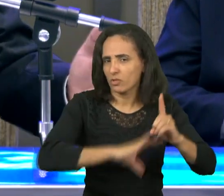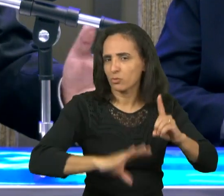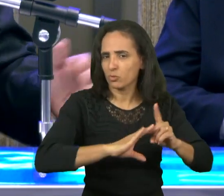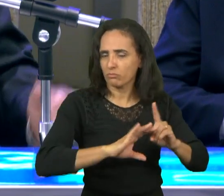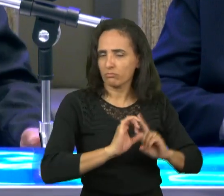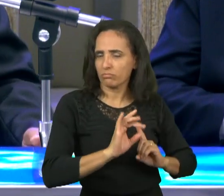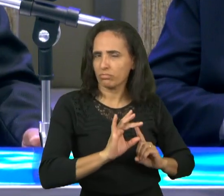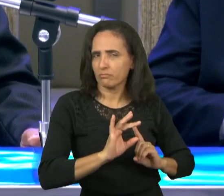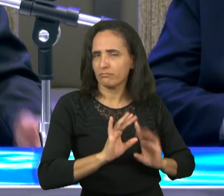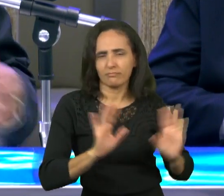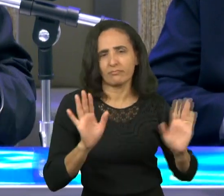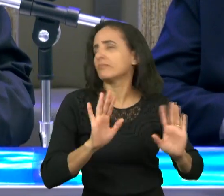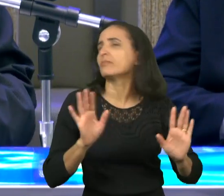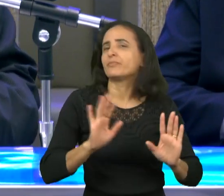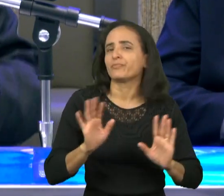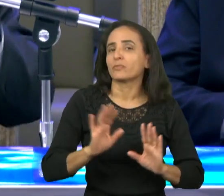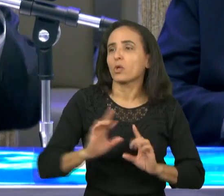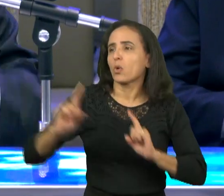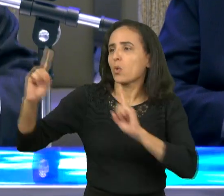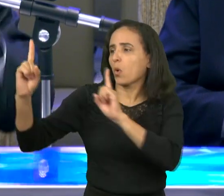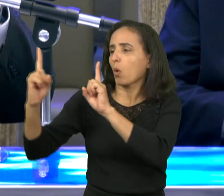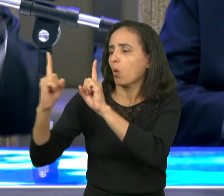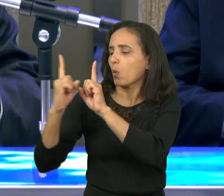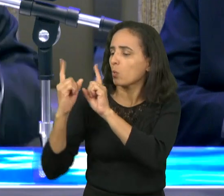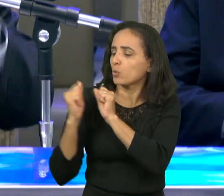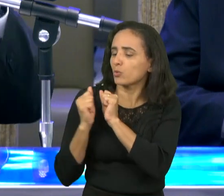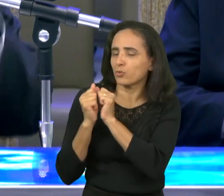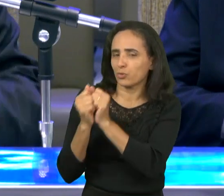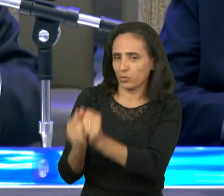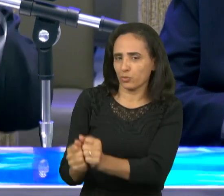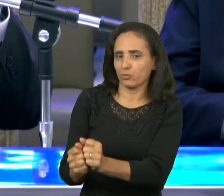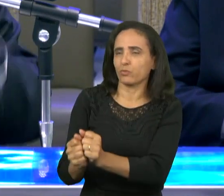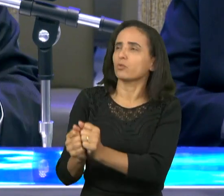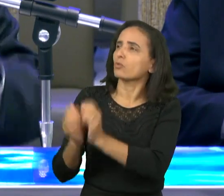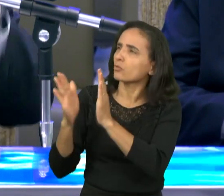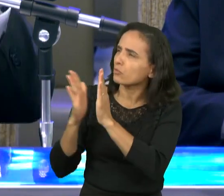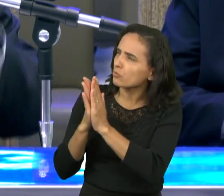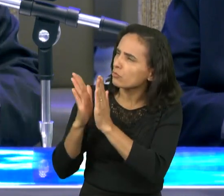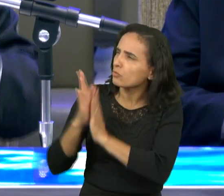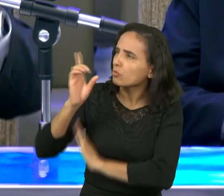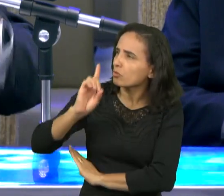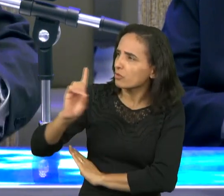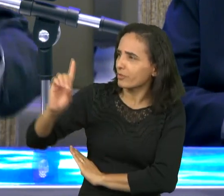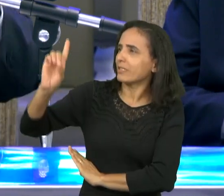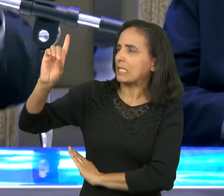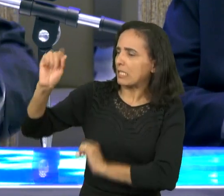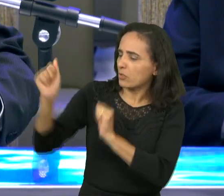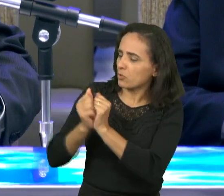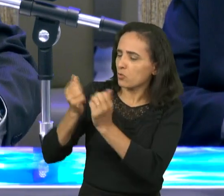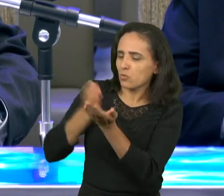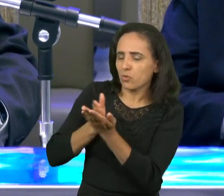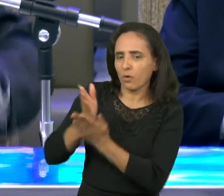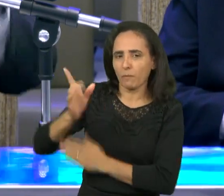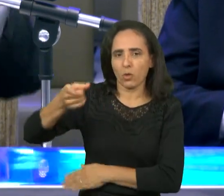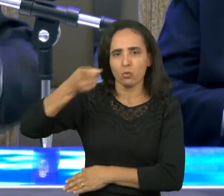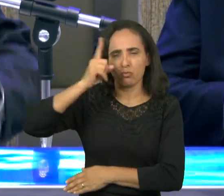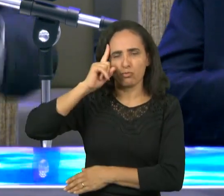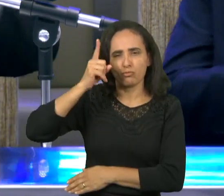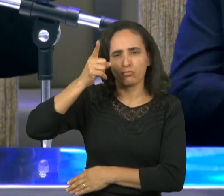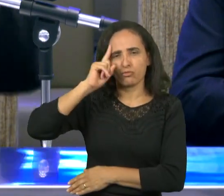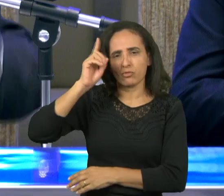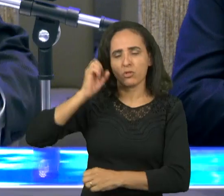quando estamos orando mas andar com Deus todos os dias todos os dias todos os dias do ano e